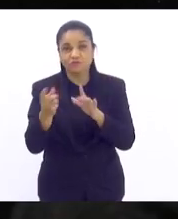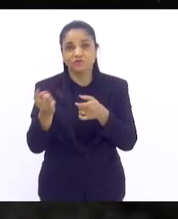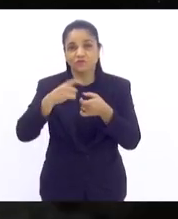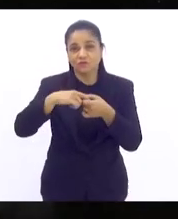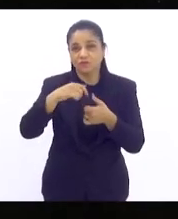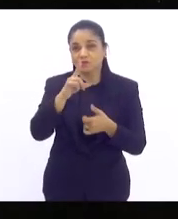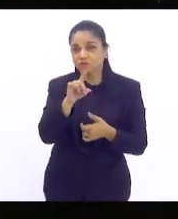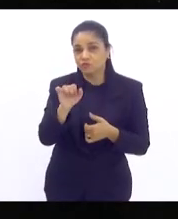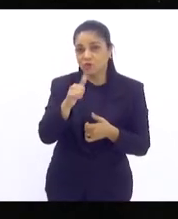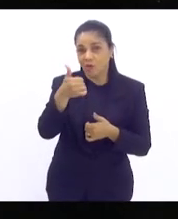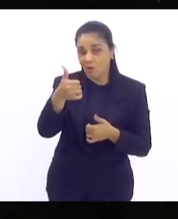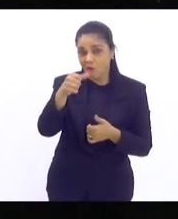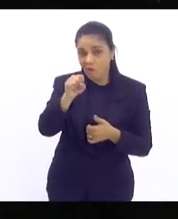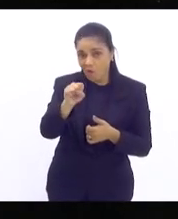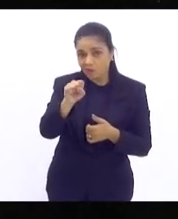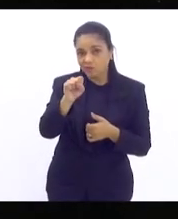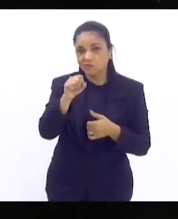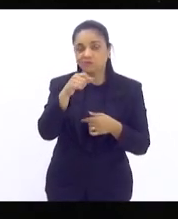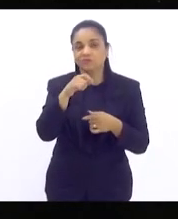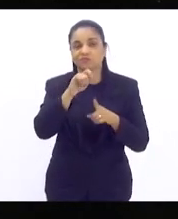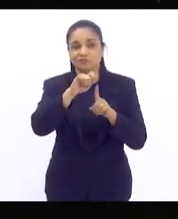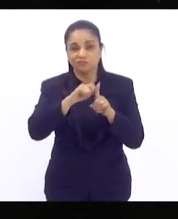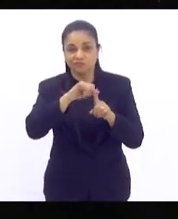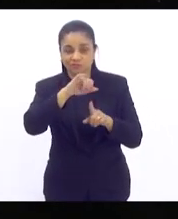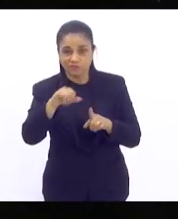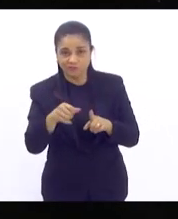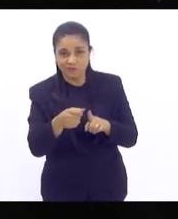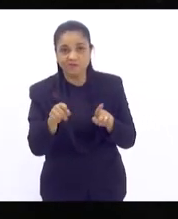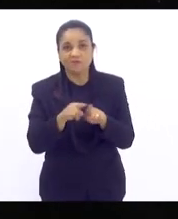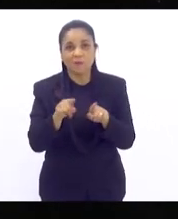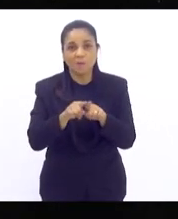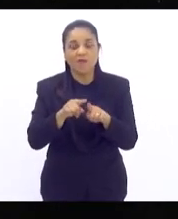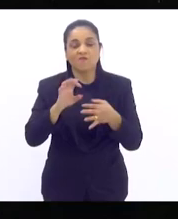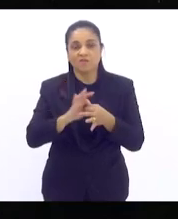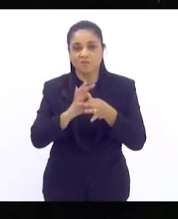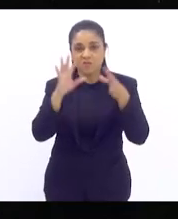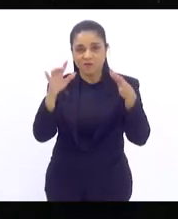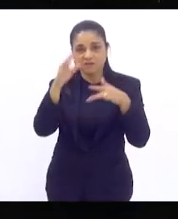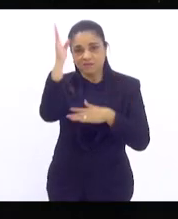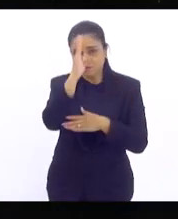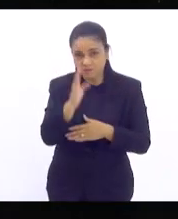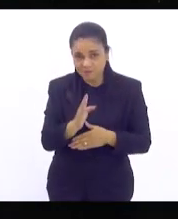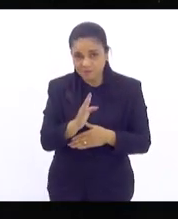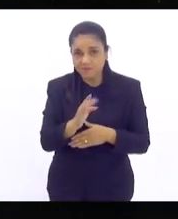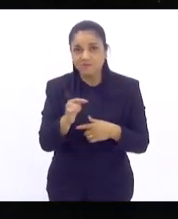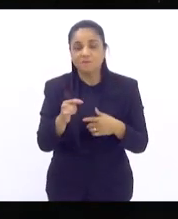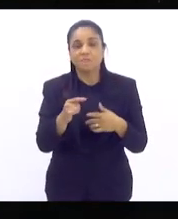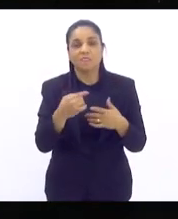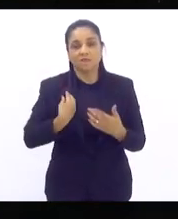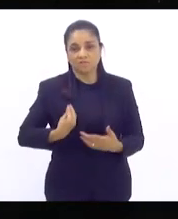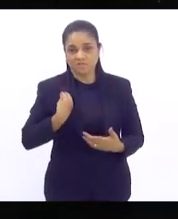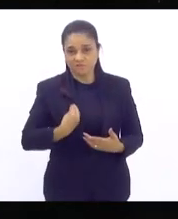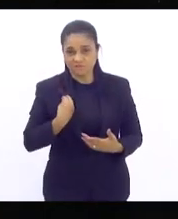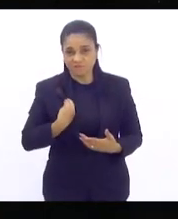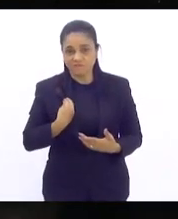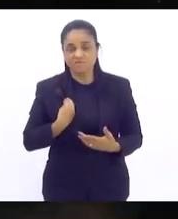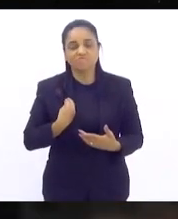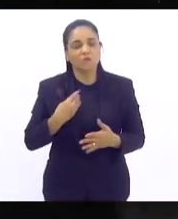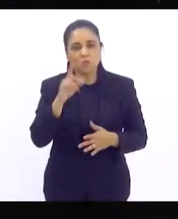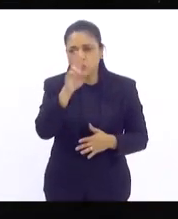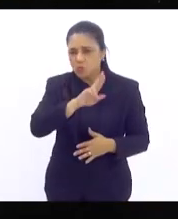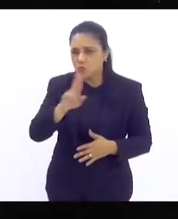e no momento de restabilização democrática que o Brasil está vivenciando, eu considero super